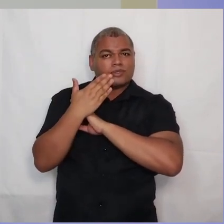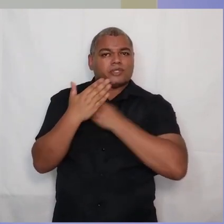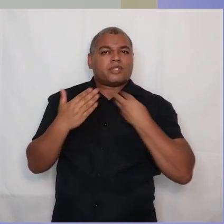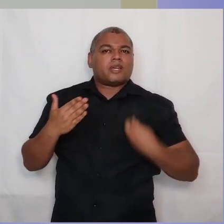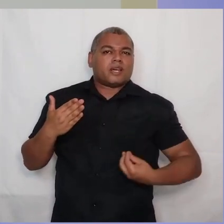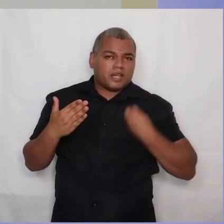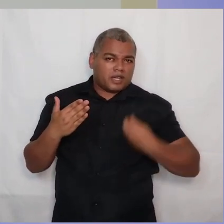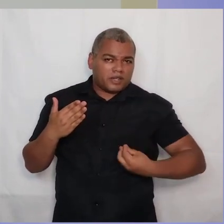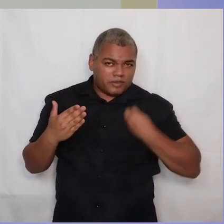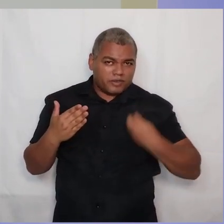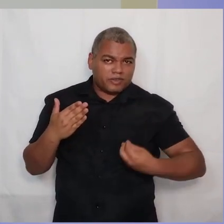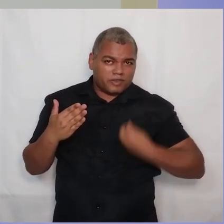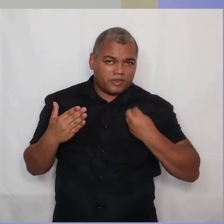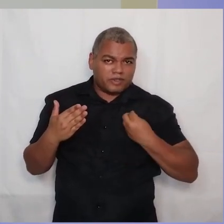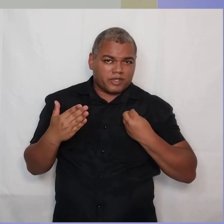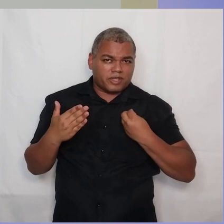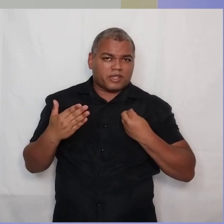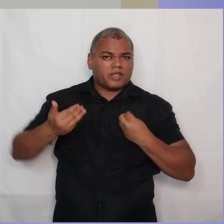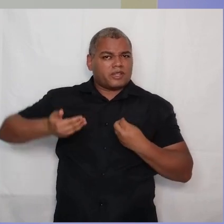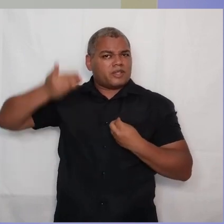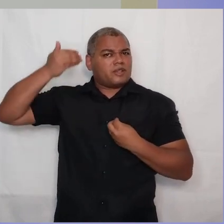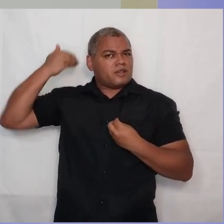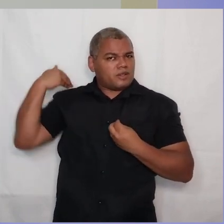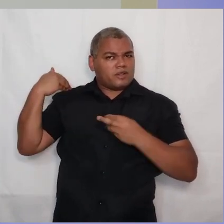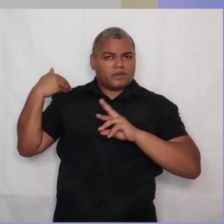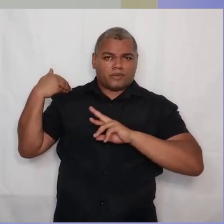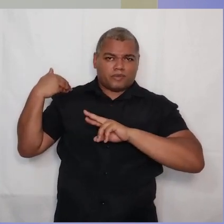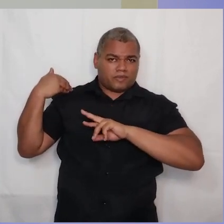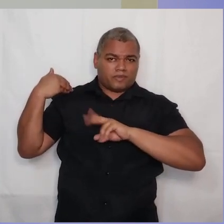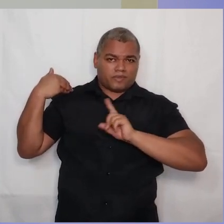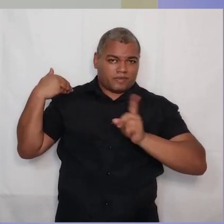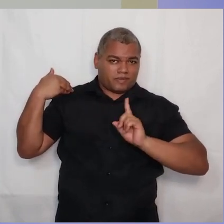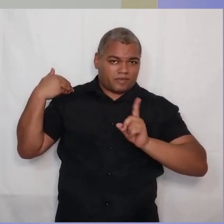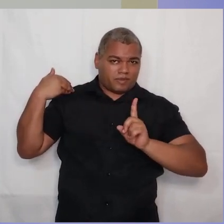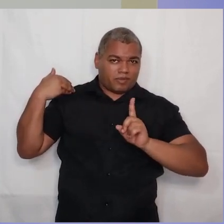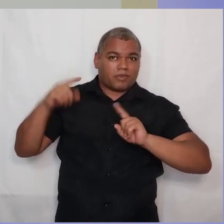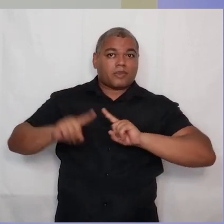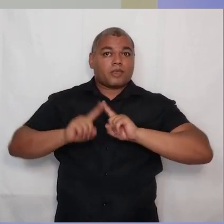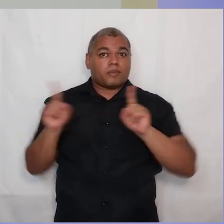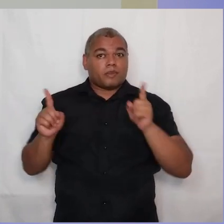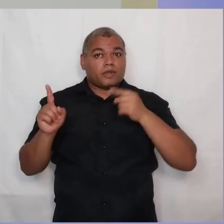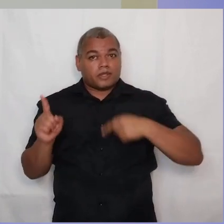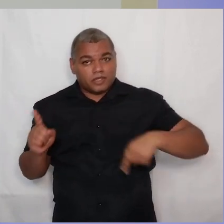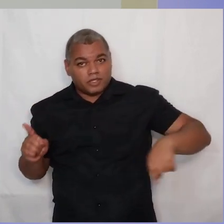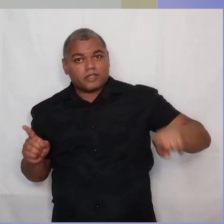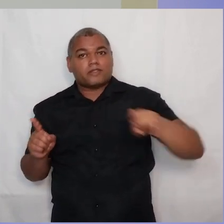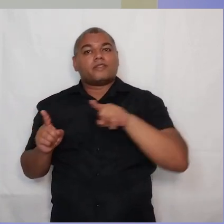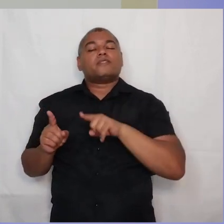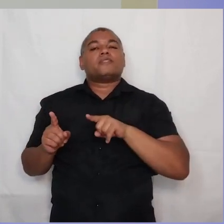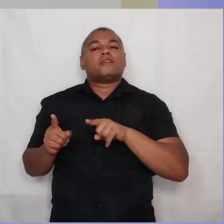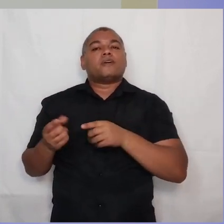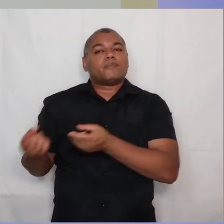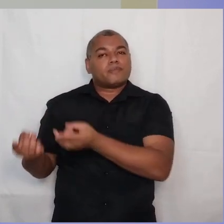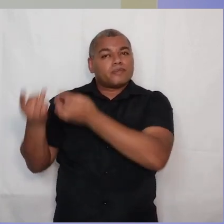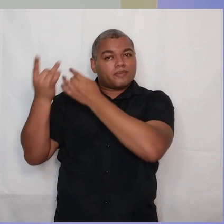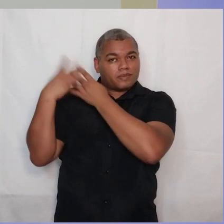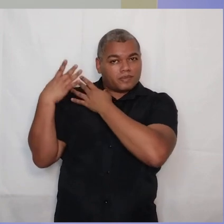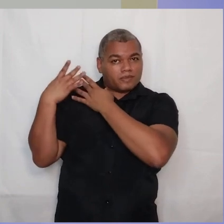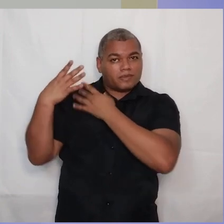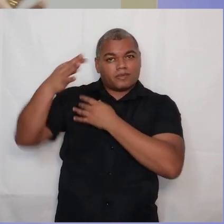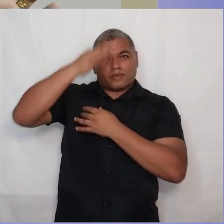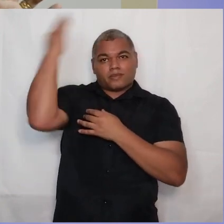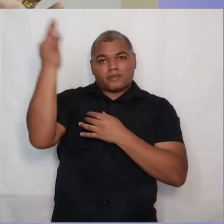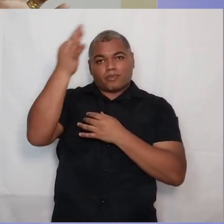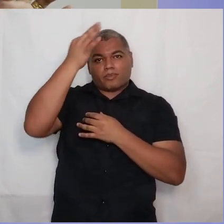a graça de Deus que ele te ajude a não viver desse jeito que Paulo descreveu nos versículos 17 a 19,